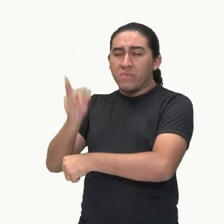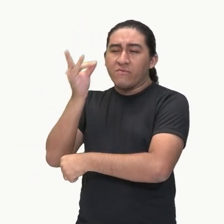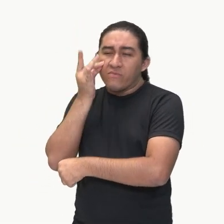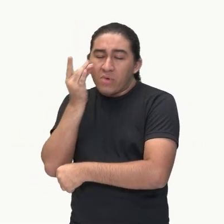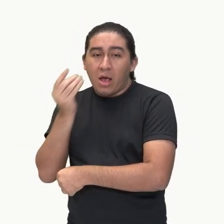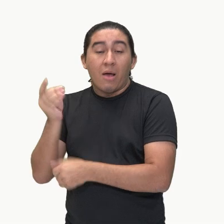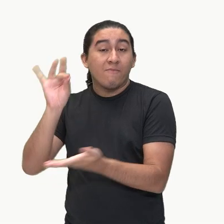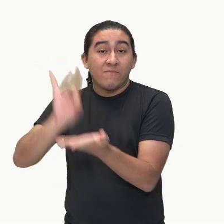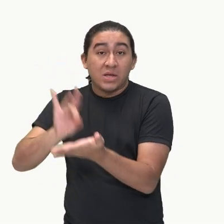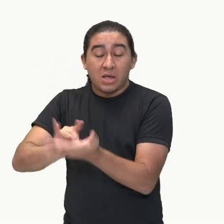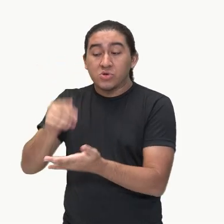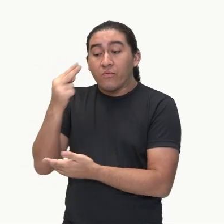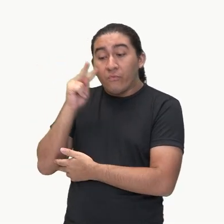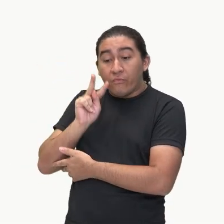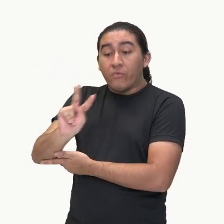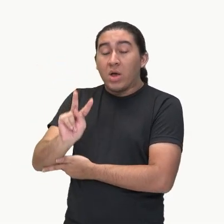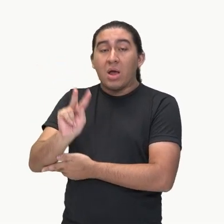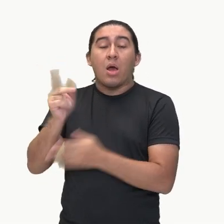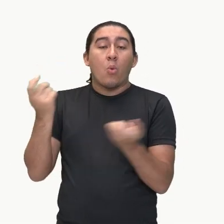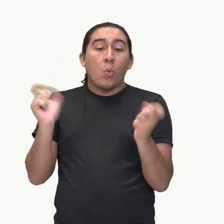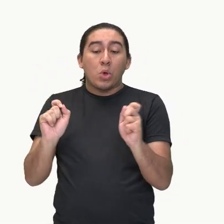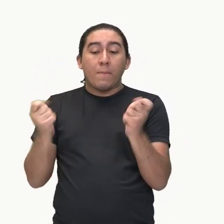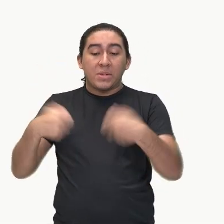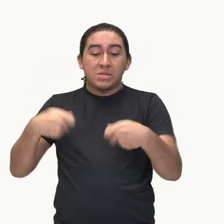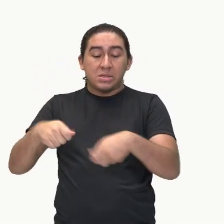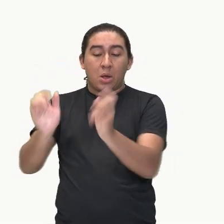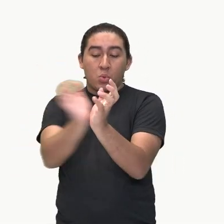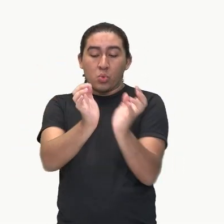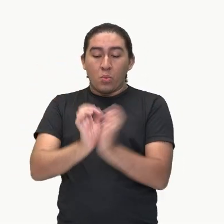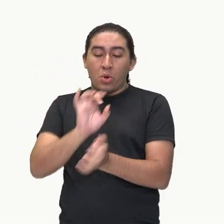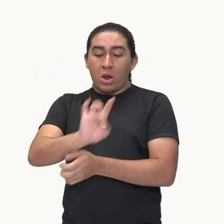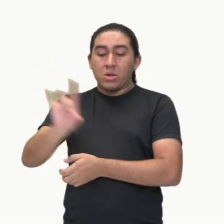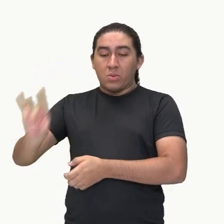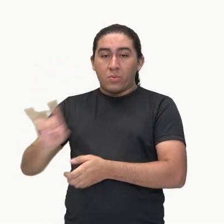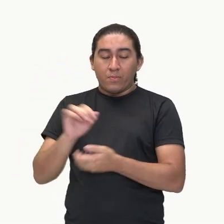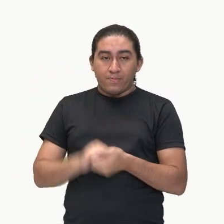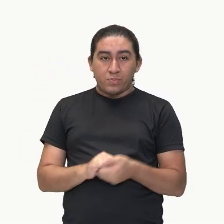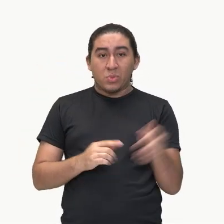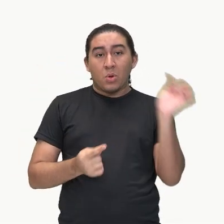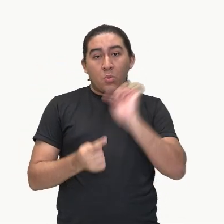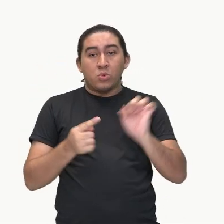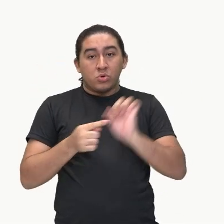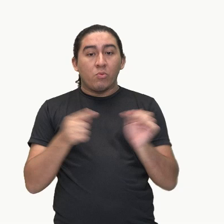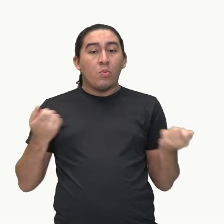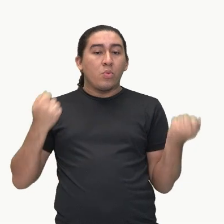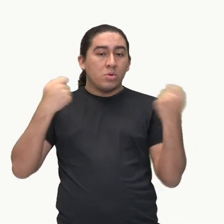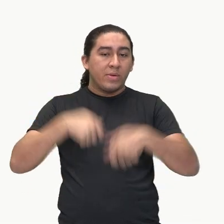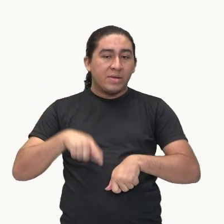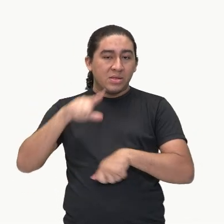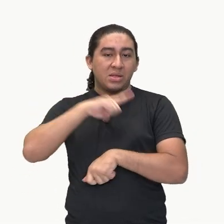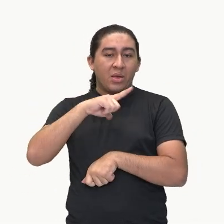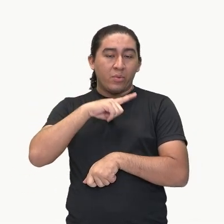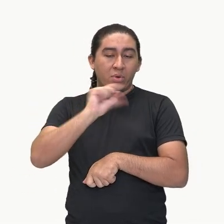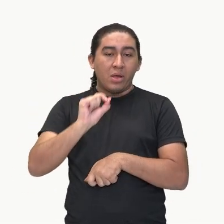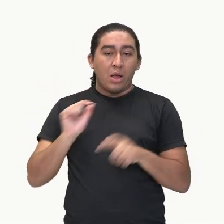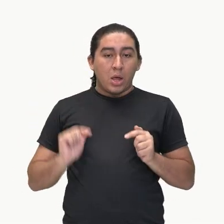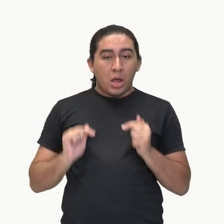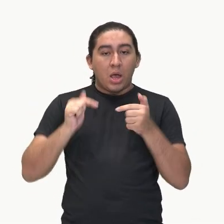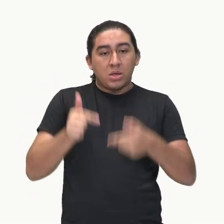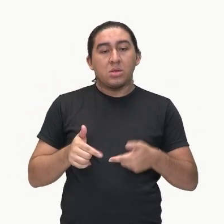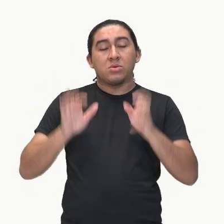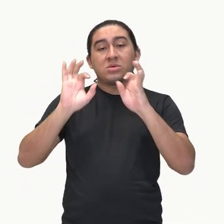necessidades de cada grupo. A fim de proporcionar o exercício da dignidade